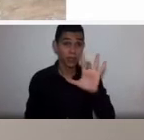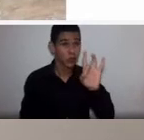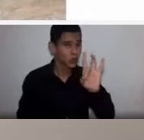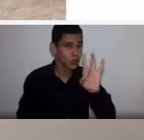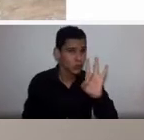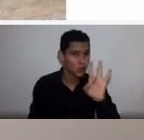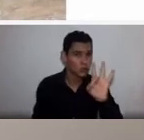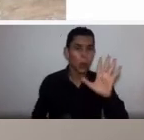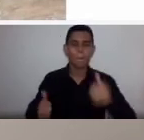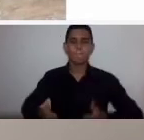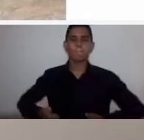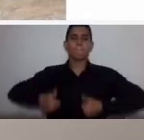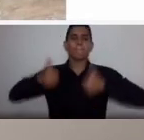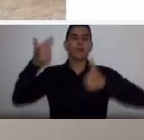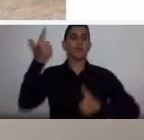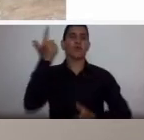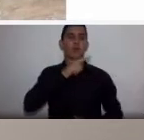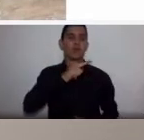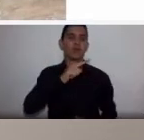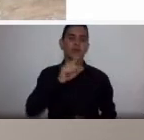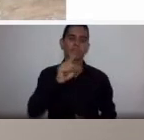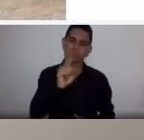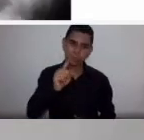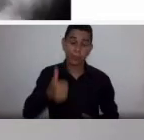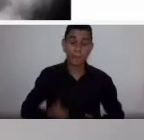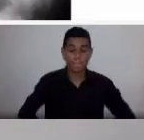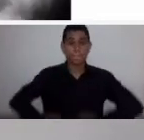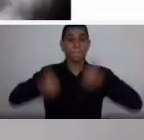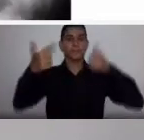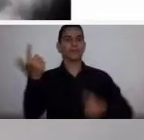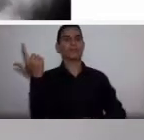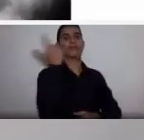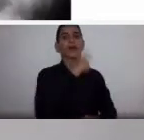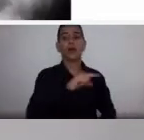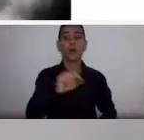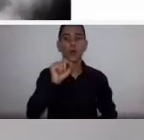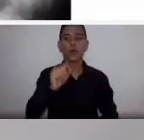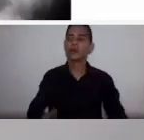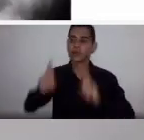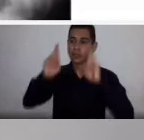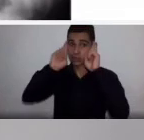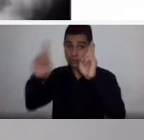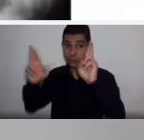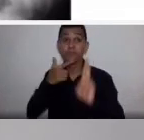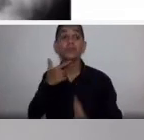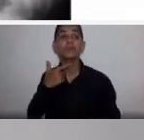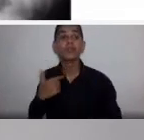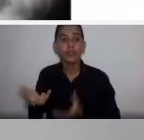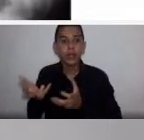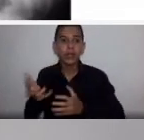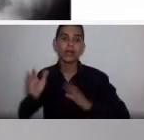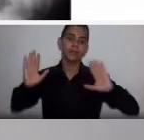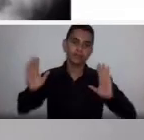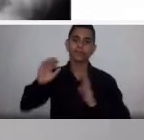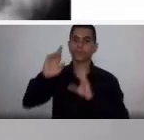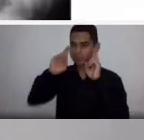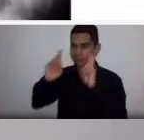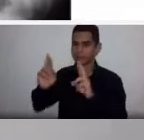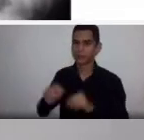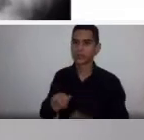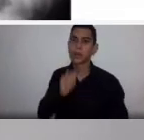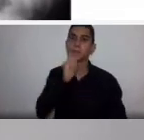sucesso de se conseguir, mas eu acho que o maior sucesso aqui é respeitar o desejo do paciente. Então, olha essa coluna aqui,